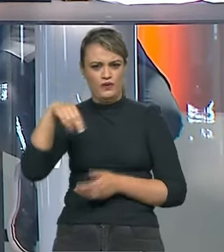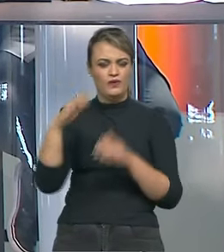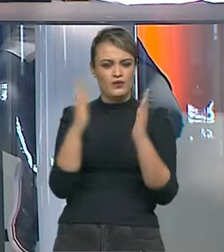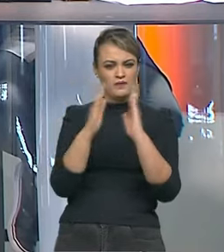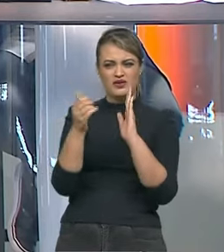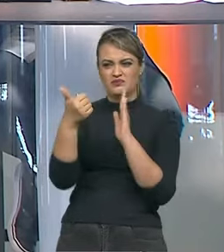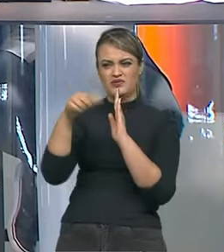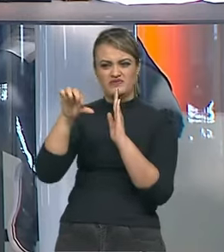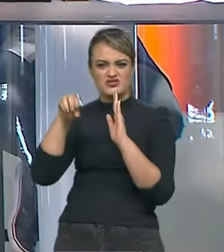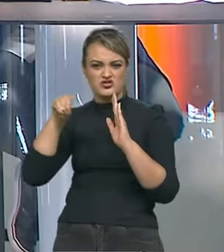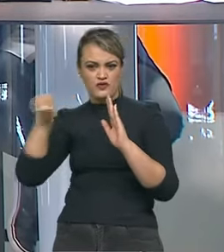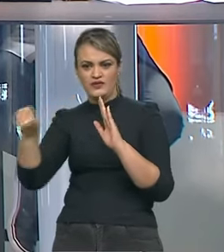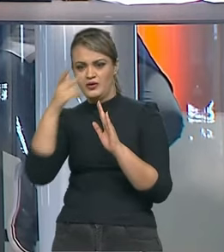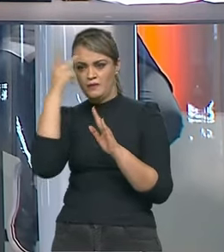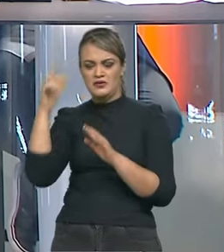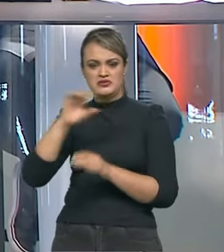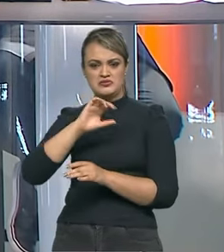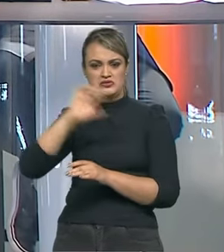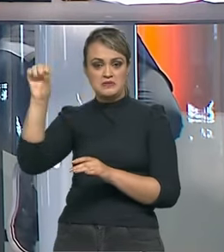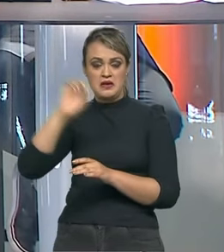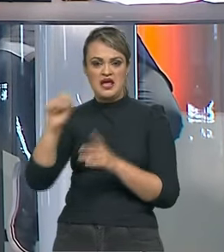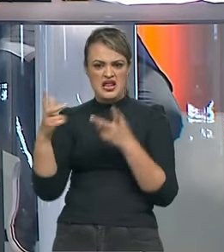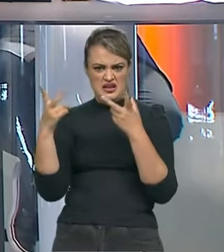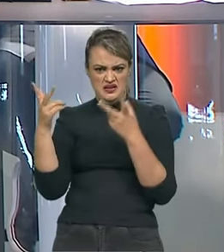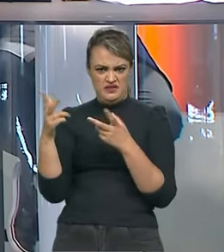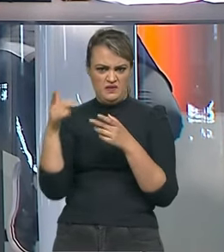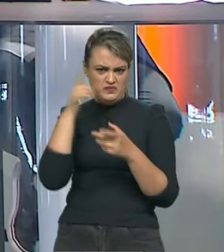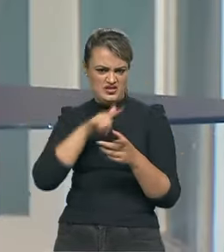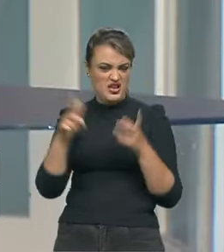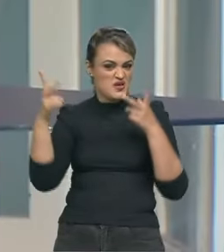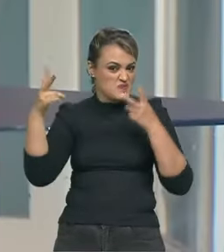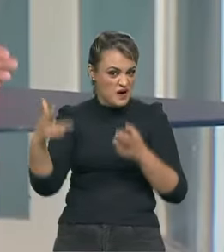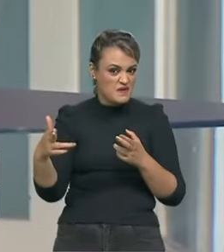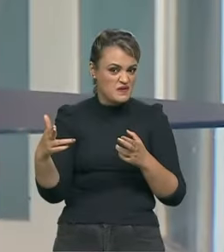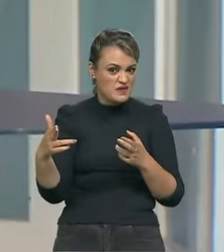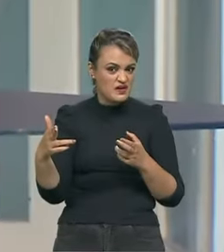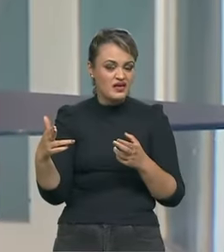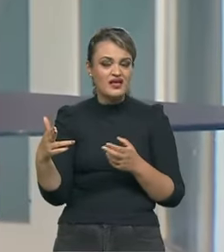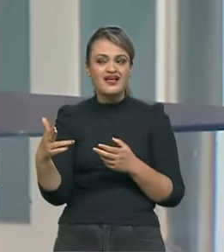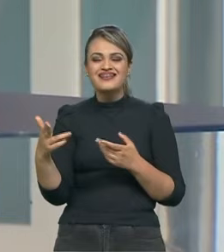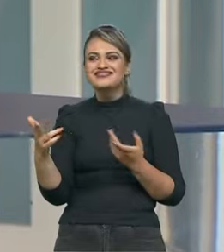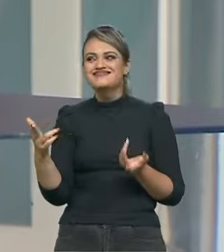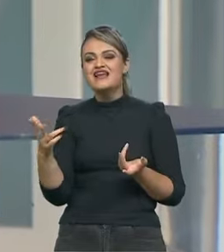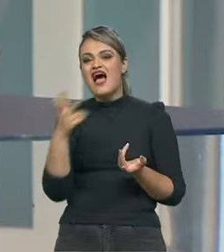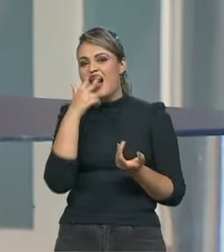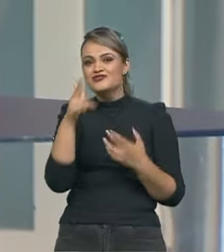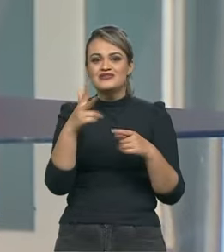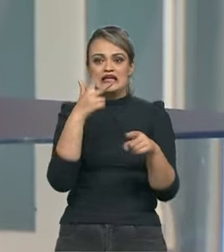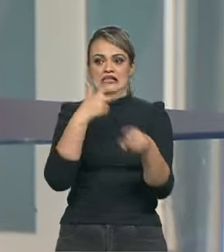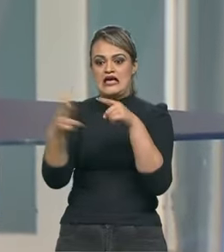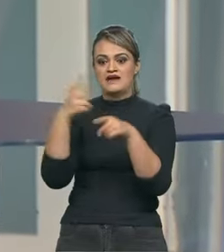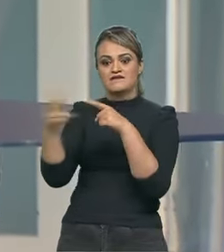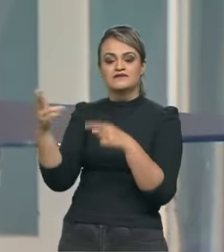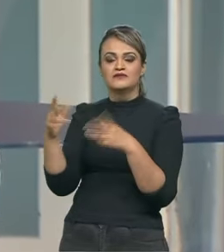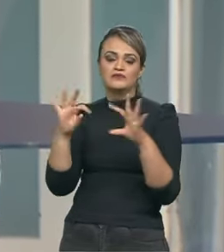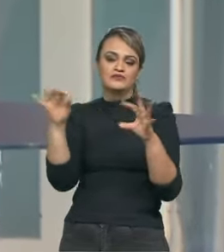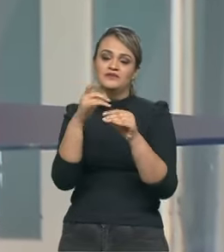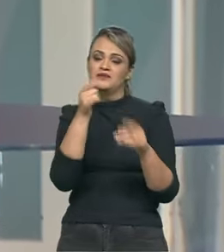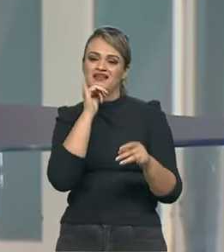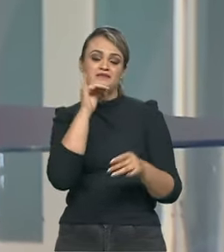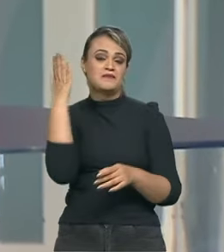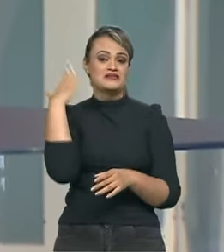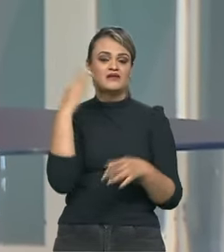grandes clássicos da Fórmula 1, não teria o mesmo rendimento? Não esse rendimento de ganhar tudo, porque os carros quebravam mais.